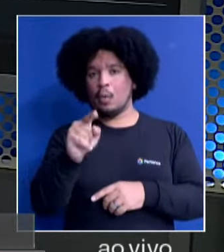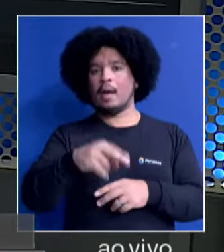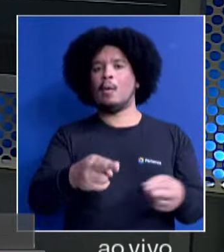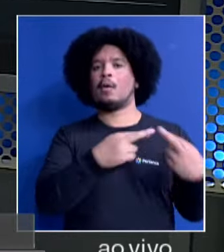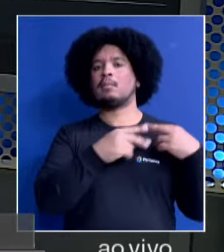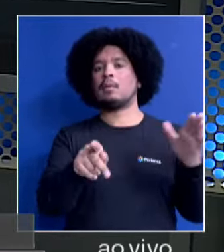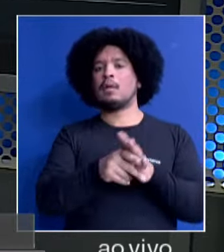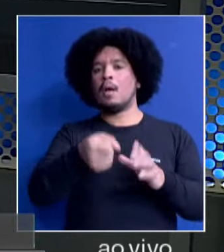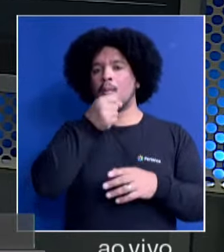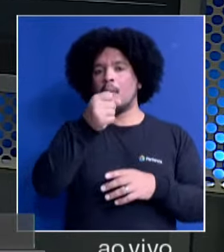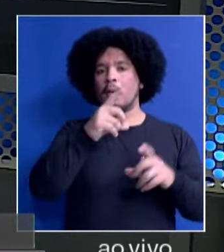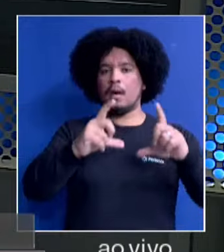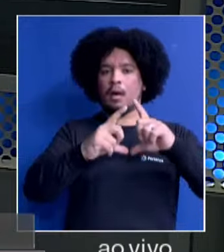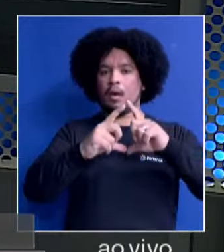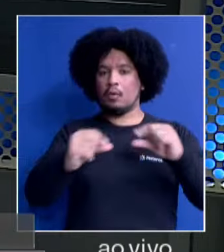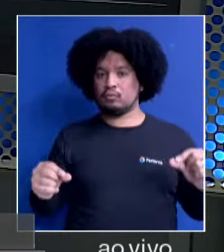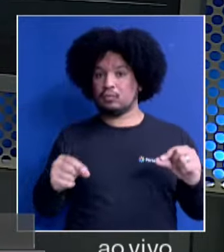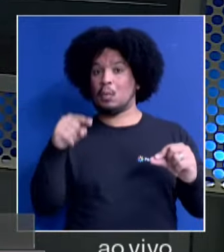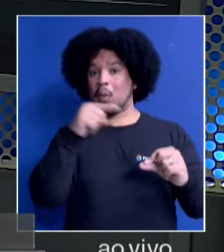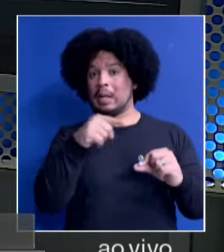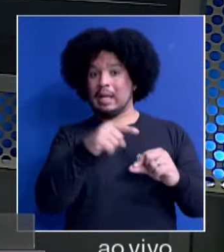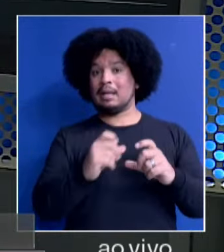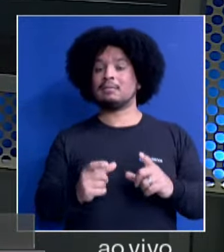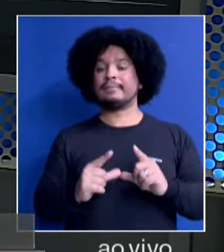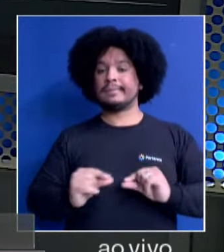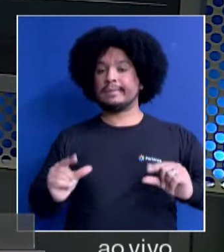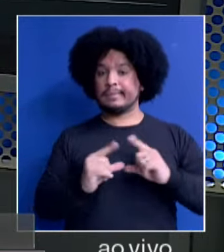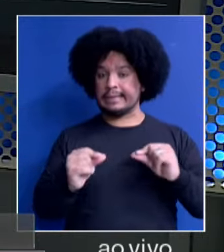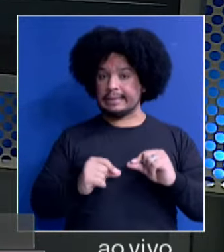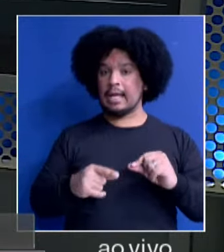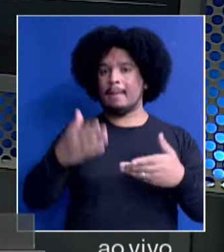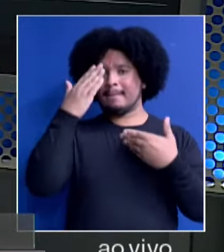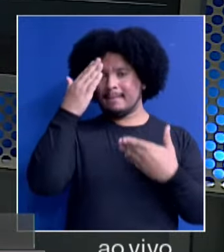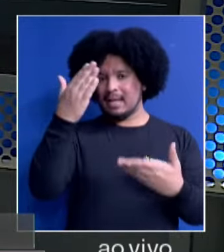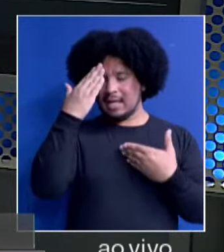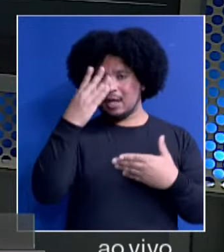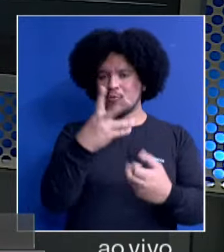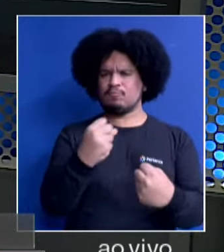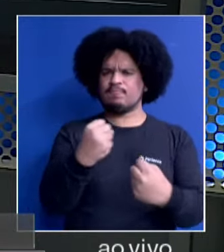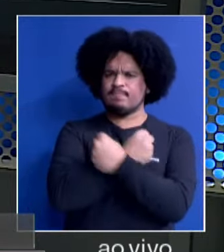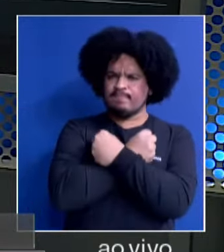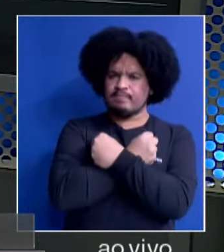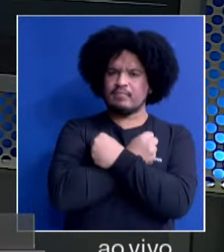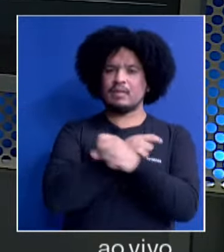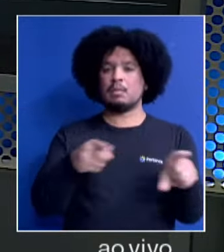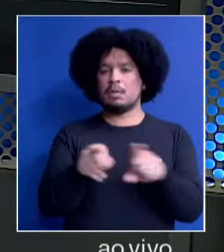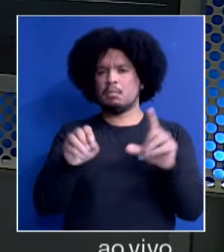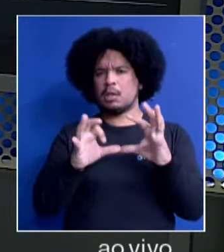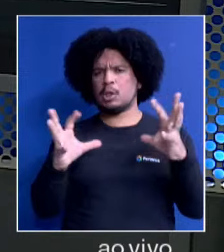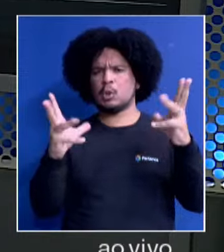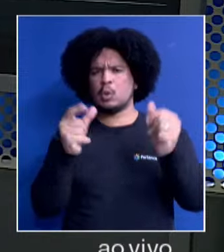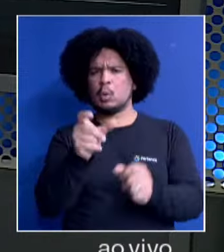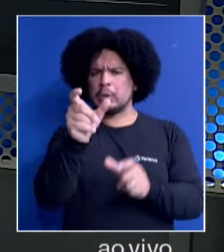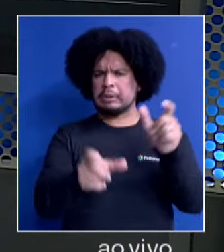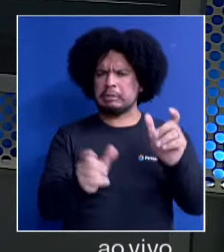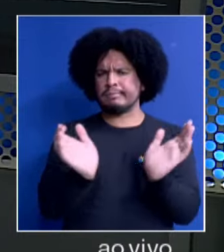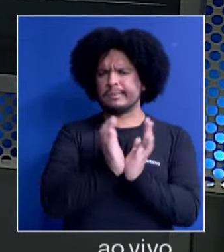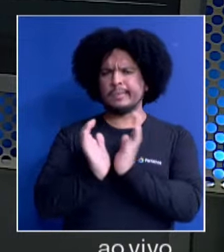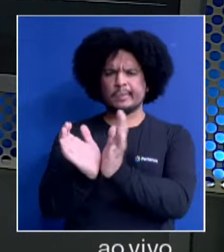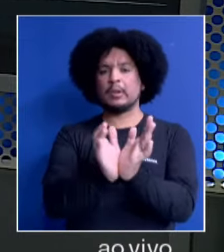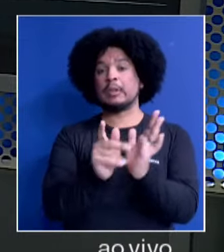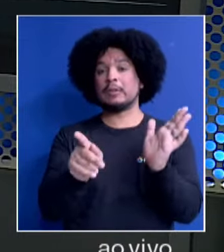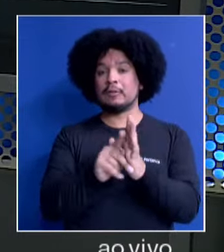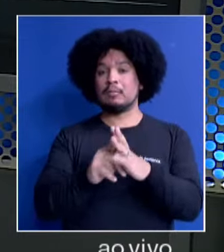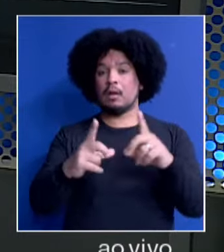jornalismo da Band Brasília. Muito obrigado, viu, Rodrigo. Um grande abraço a você e a todos os nossos queridos colegas